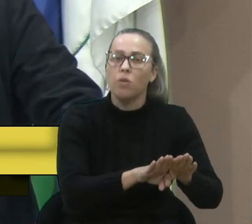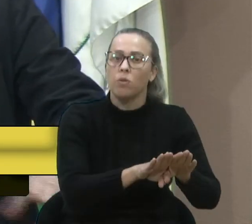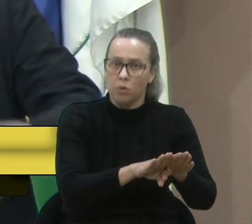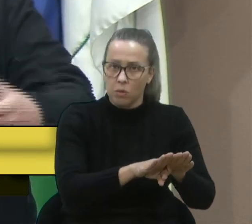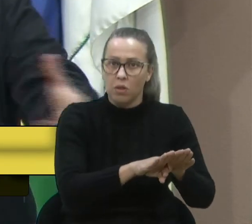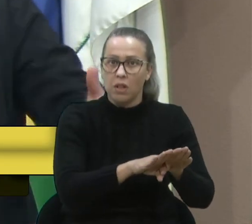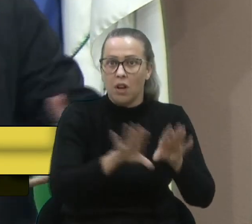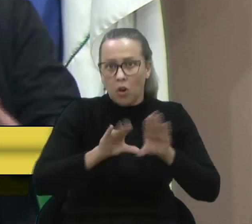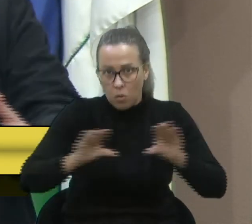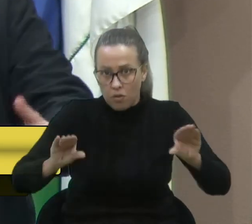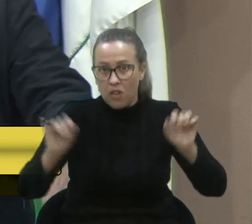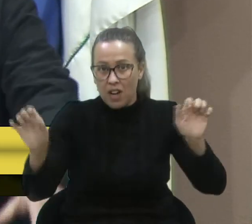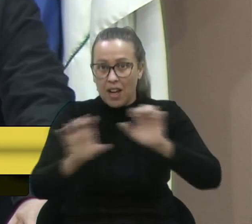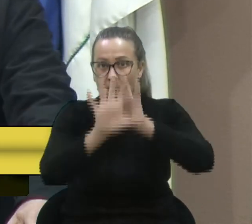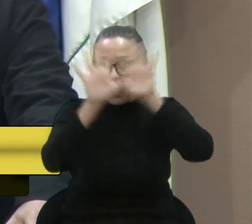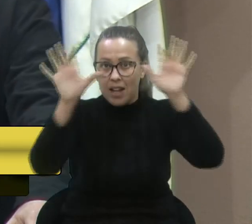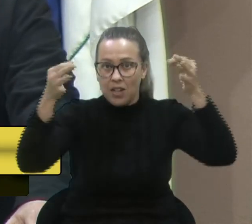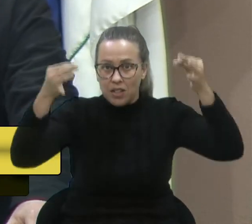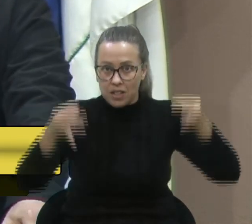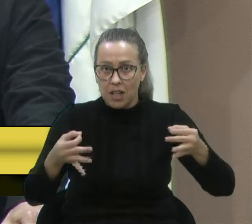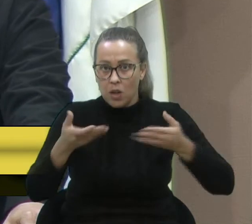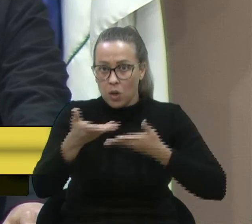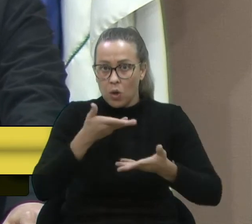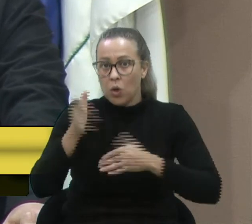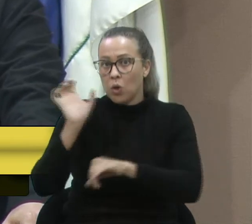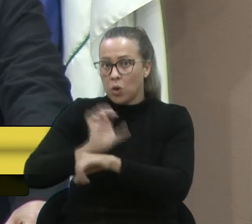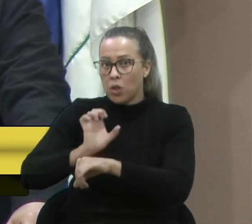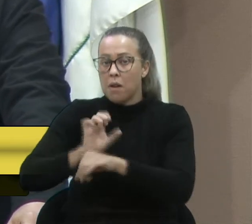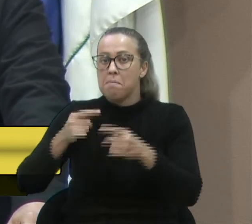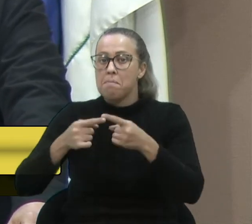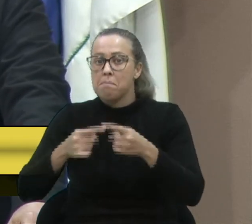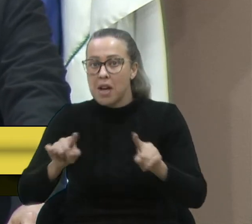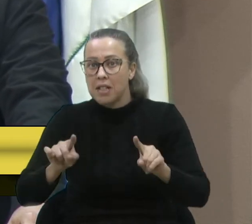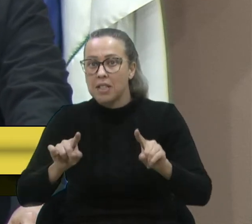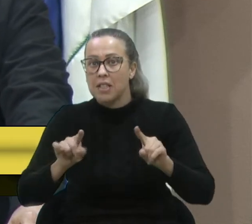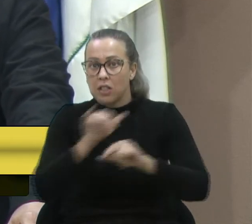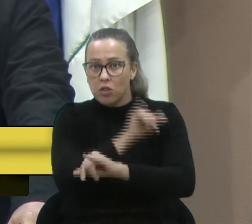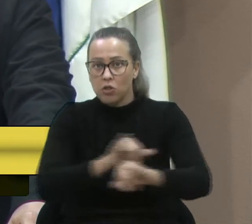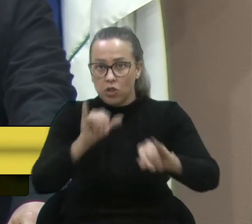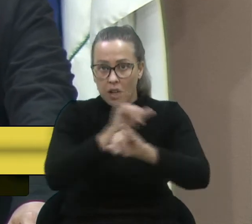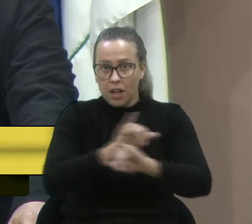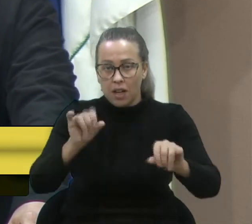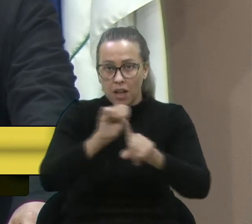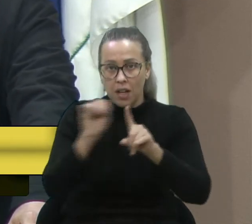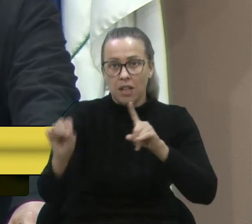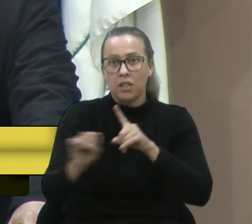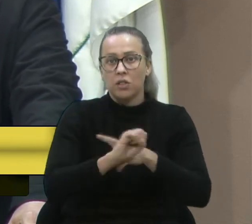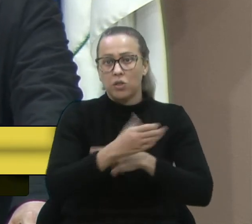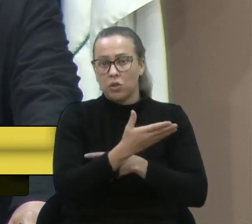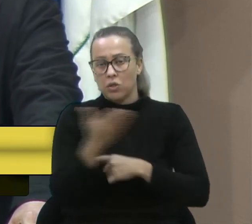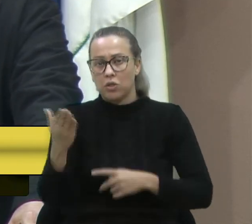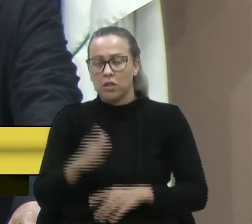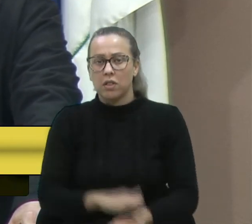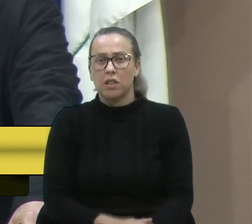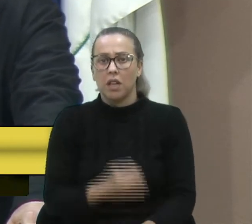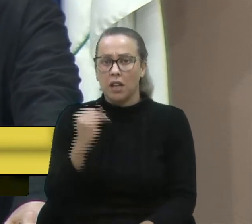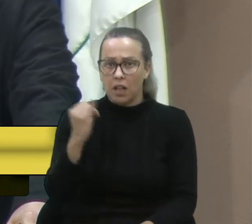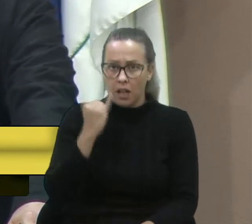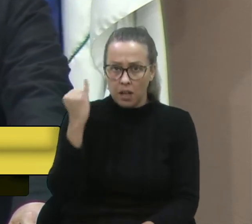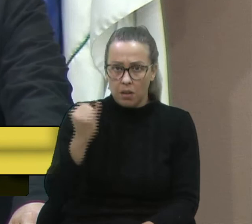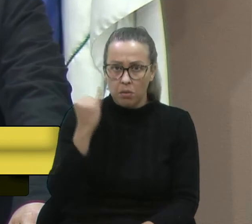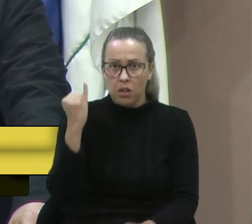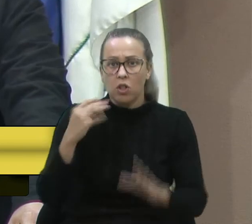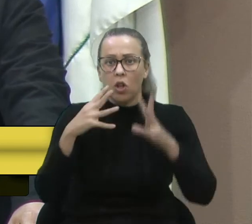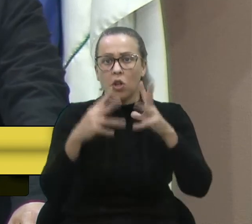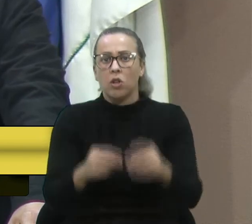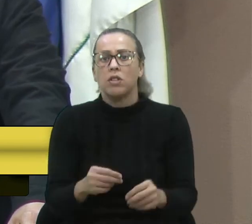desagradável, porque é uma coisa que envolve todo o Estado, mas já dá essa notícia à sociedade caxiense, que é muito importante antes que